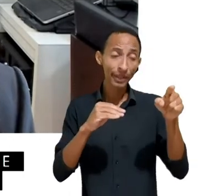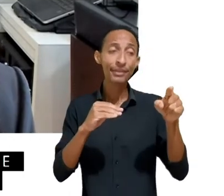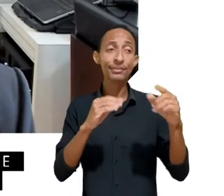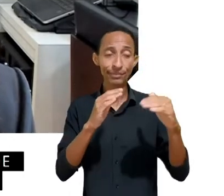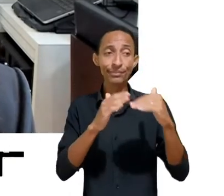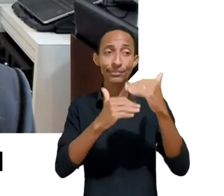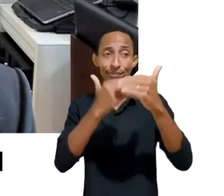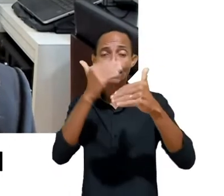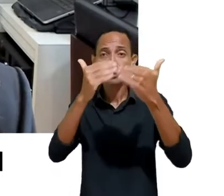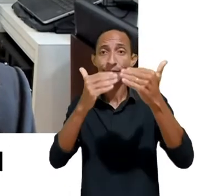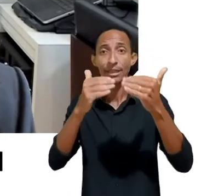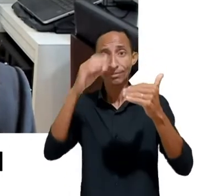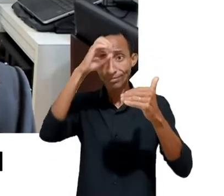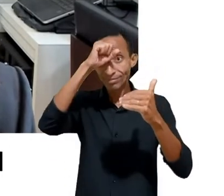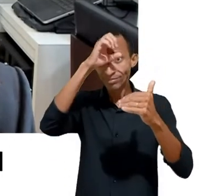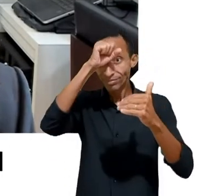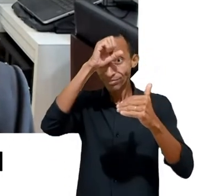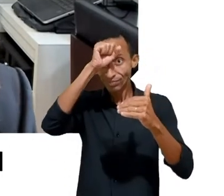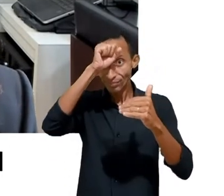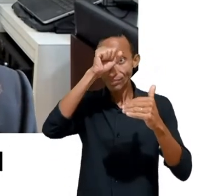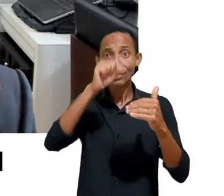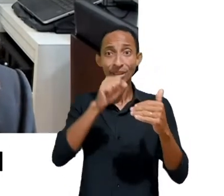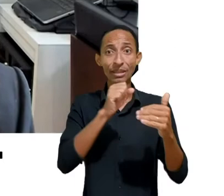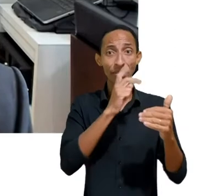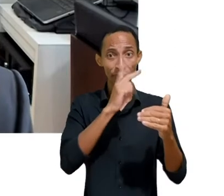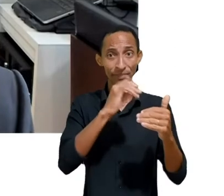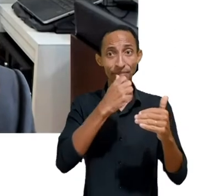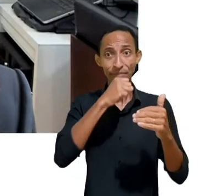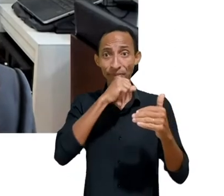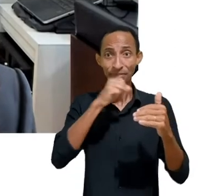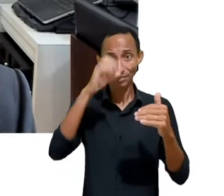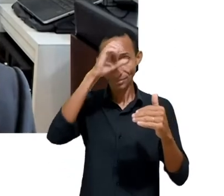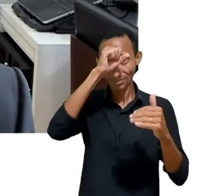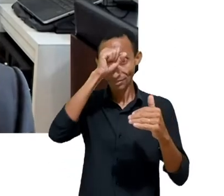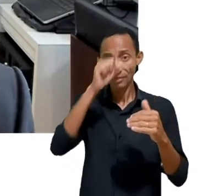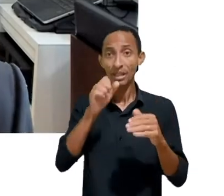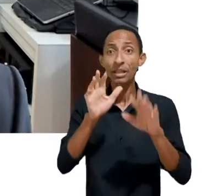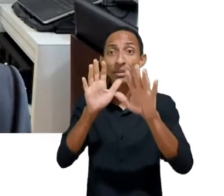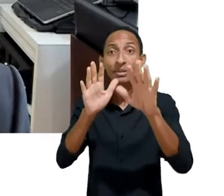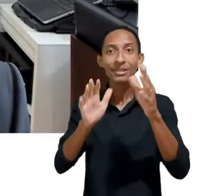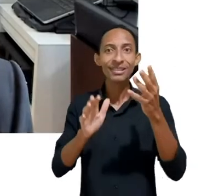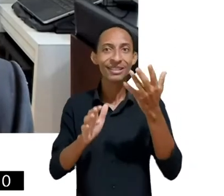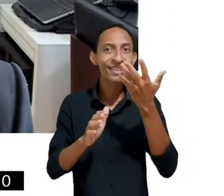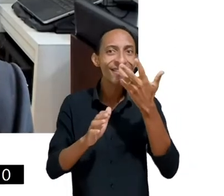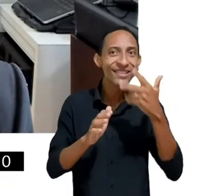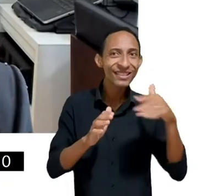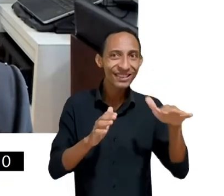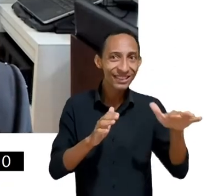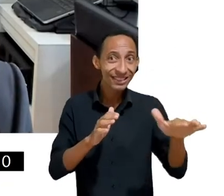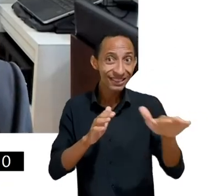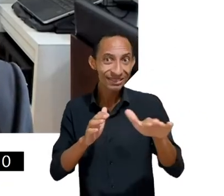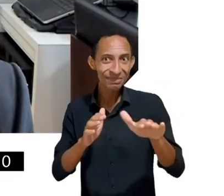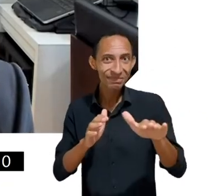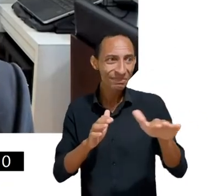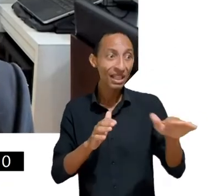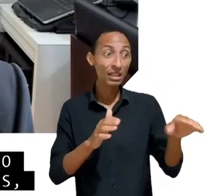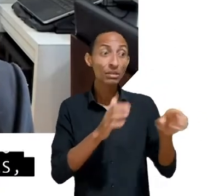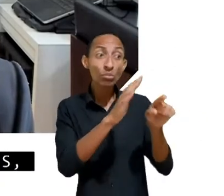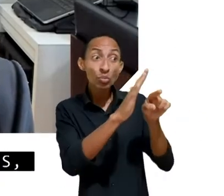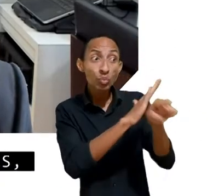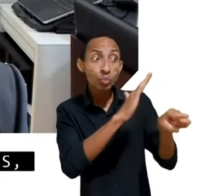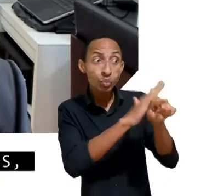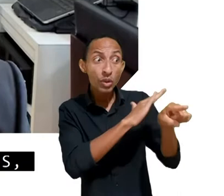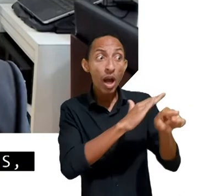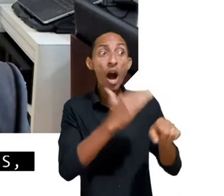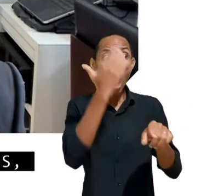interessante a primeira fala do Demi, que mostra que as crianças até pelo jeito estão com uma conscientização até maior do que os próprios